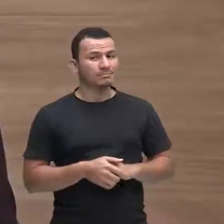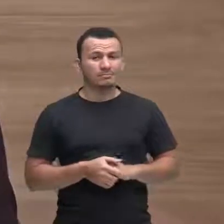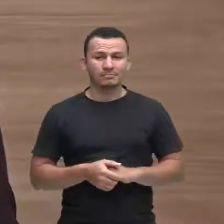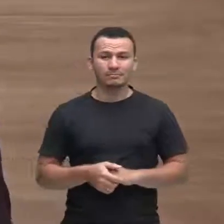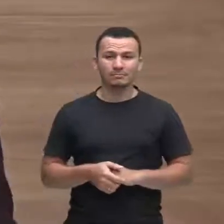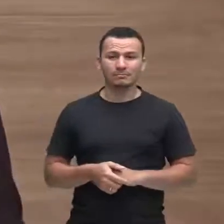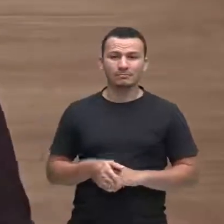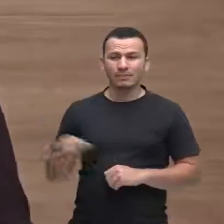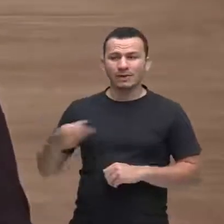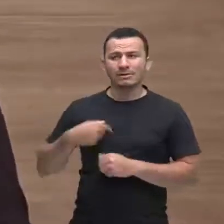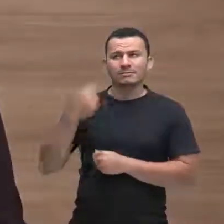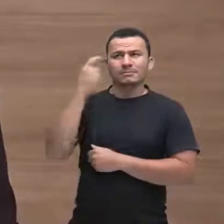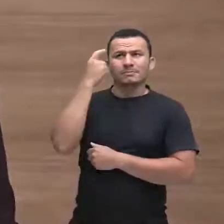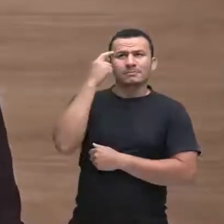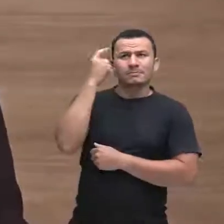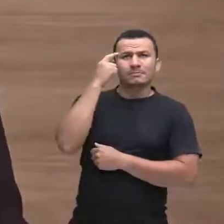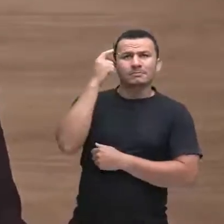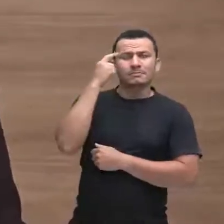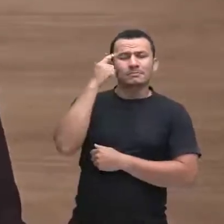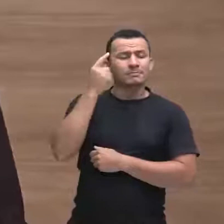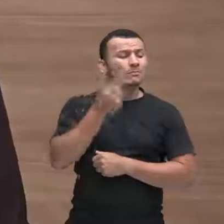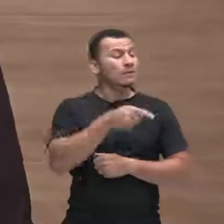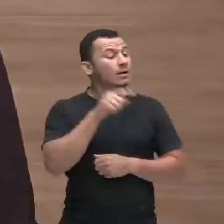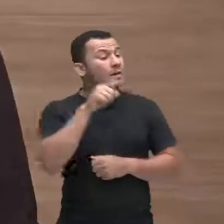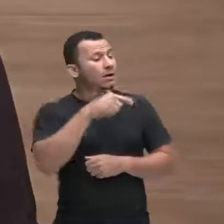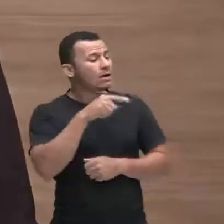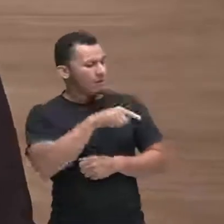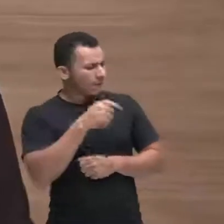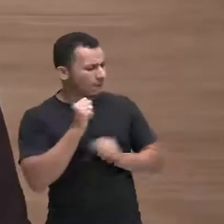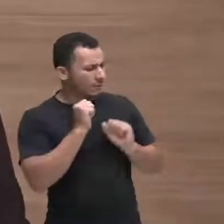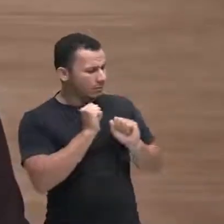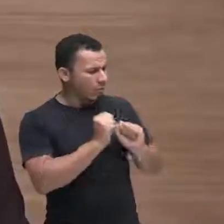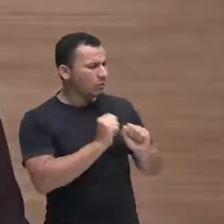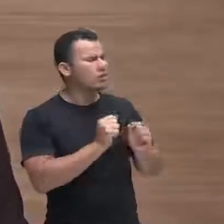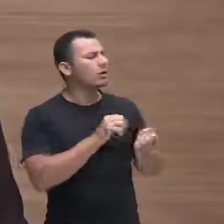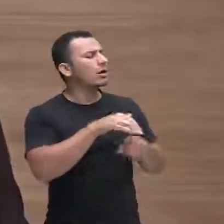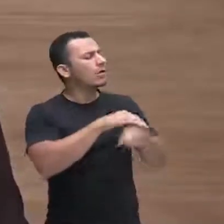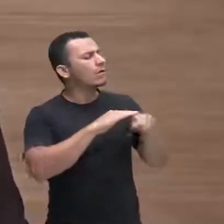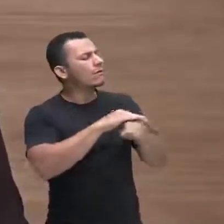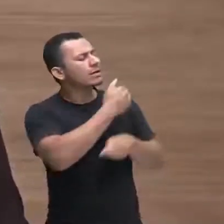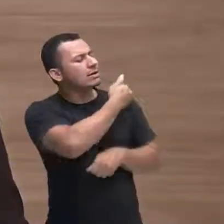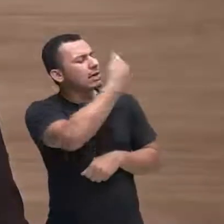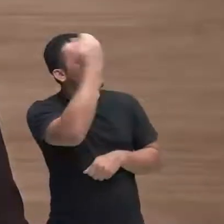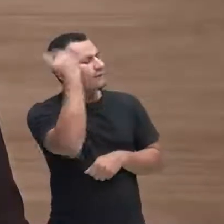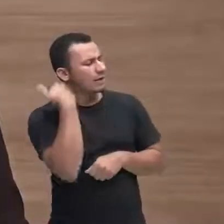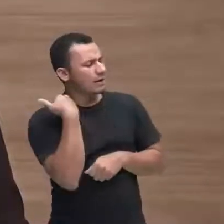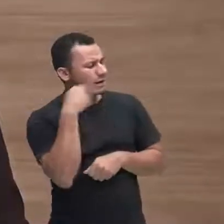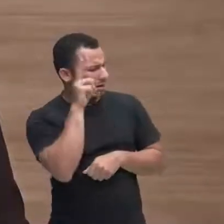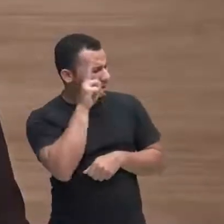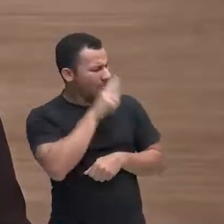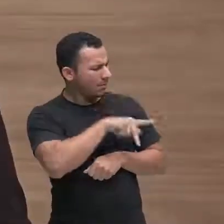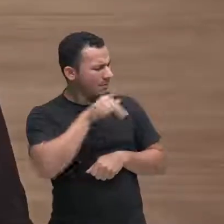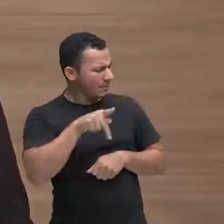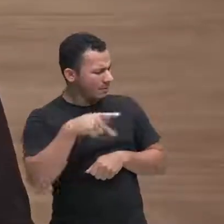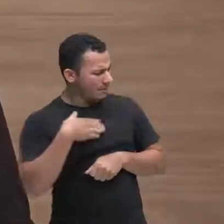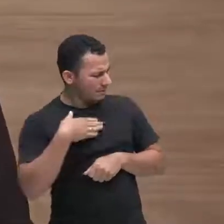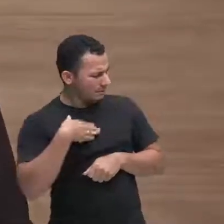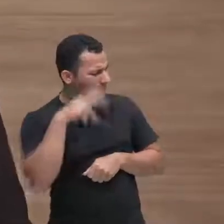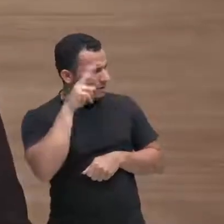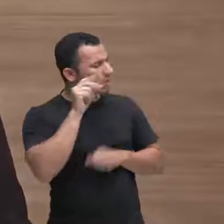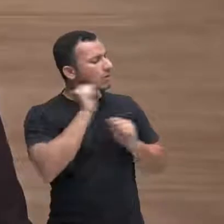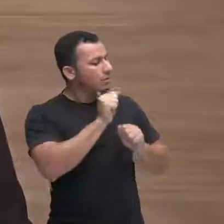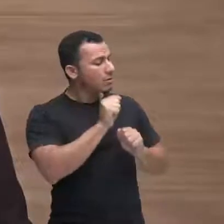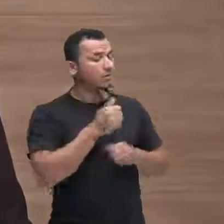Paulo sugeriu para ela que pudesse conversar com a freira, que era a professora deles. E